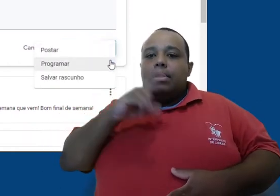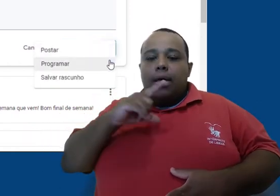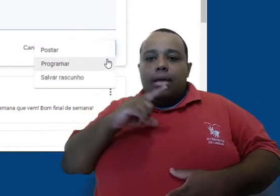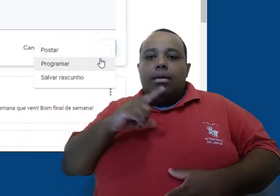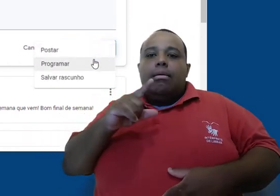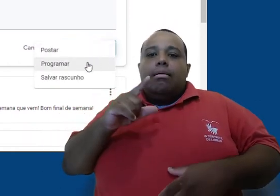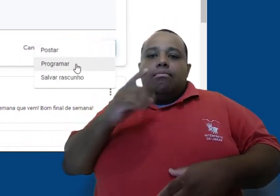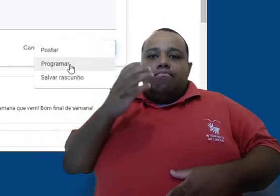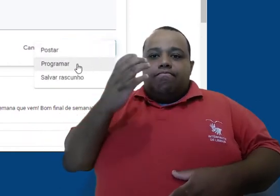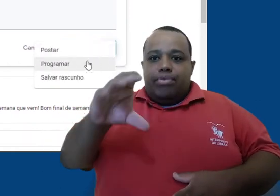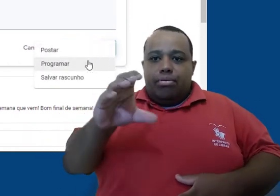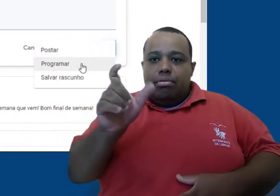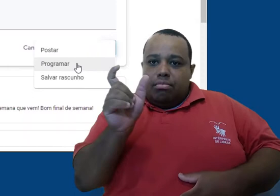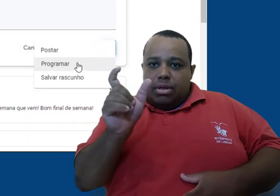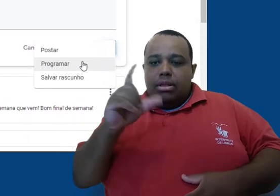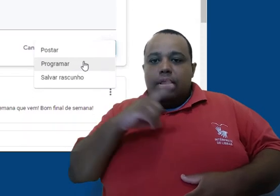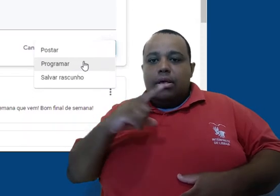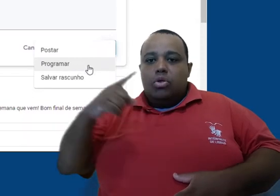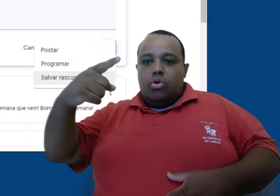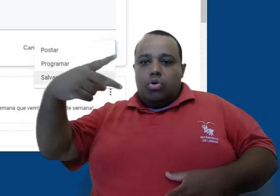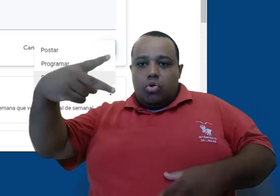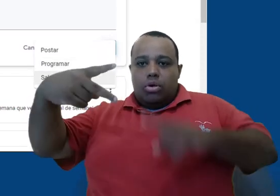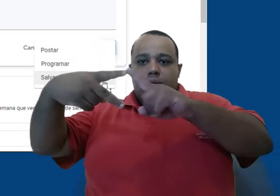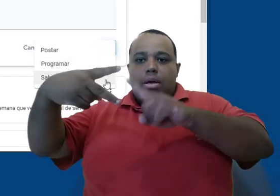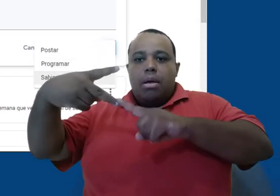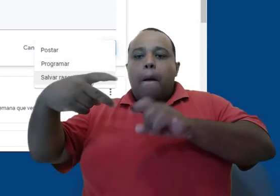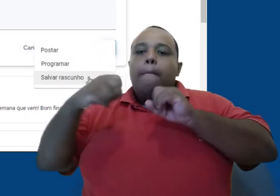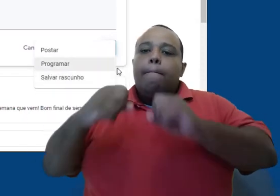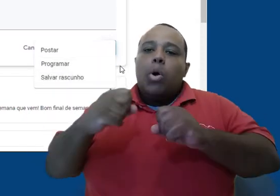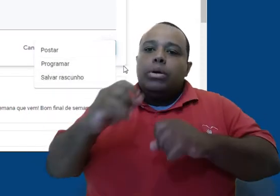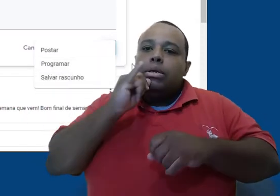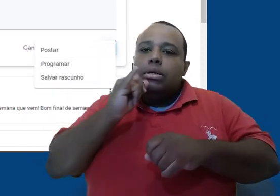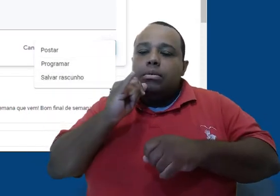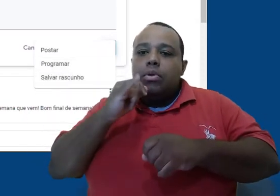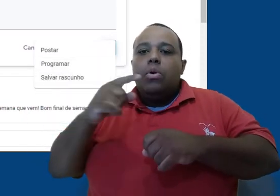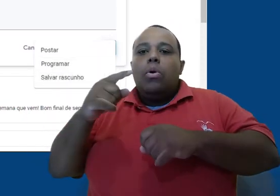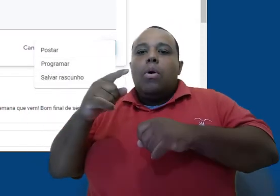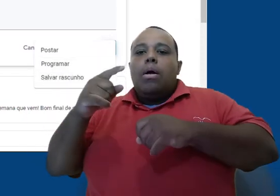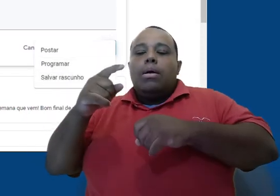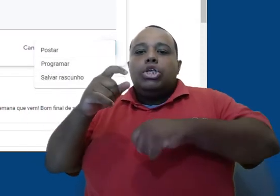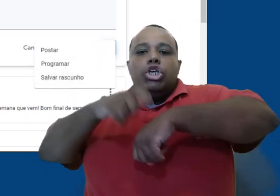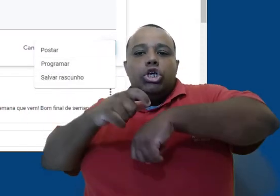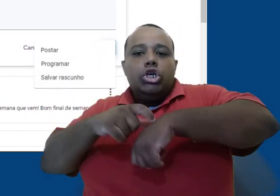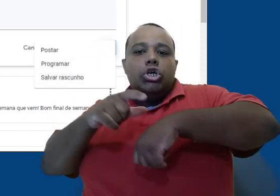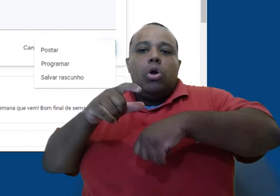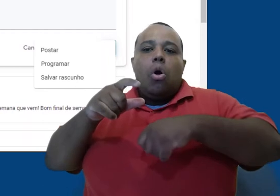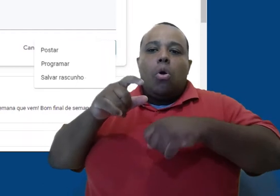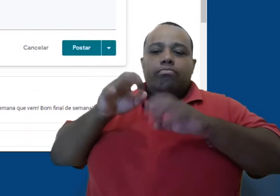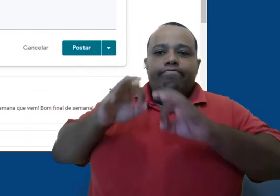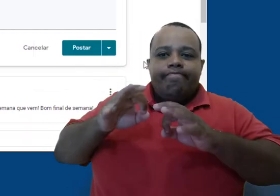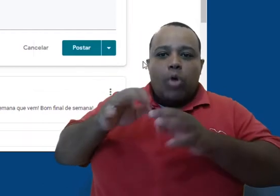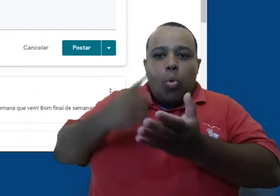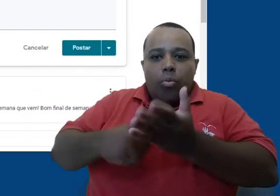outras duas opções, a de Programar a Postagem e a de Salvar um Rascunho, caso queira voltar nessa postagem depois e finalizá-la.